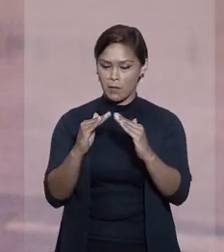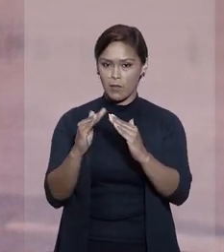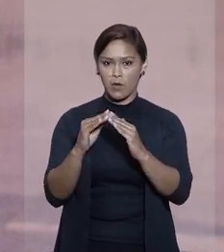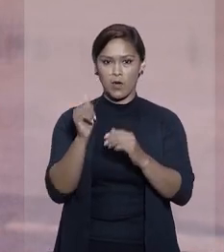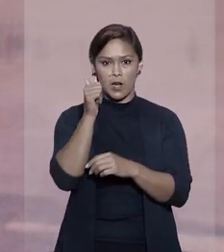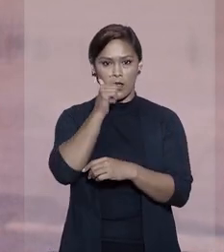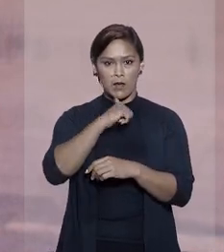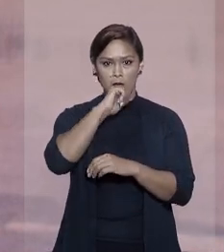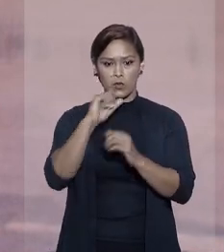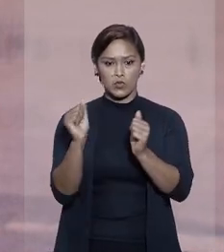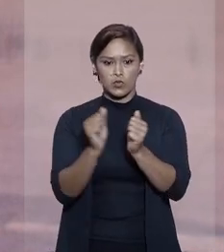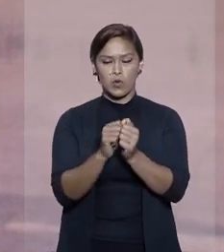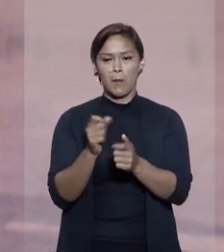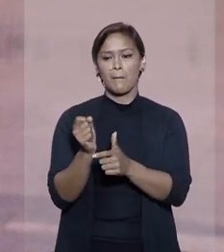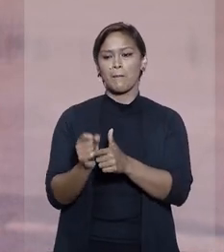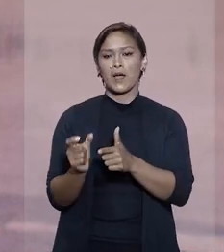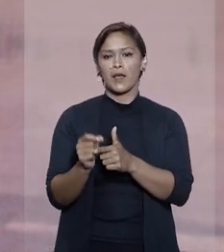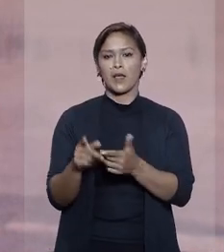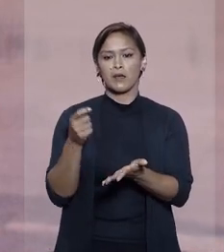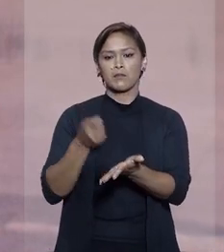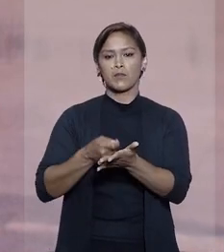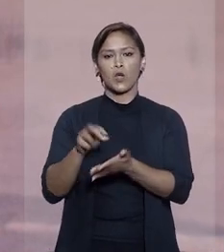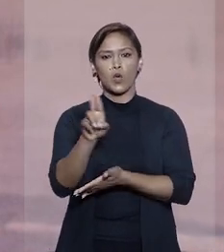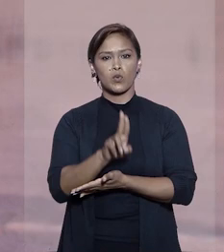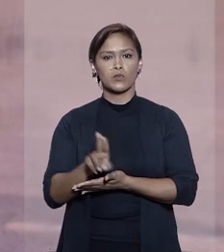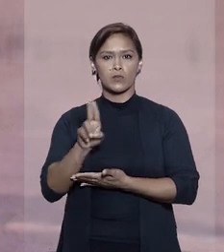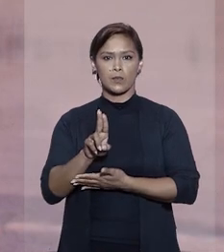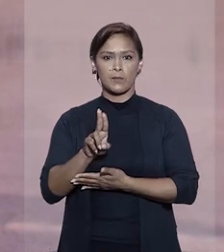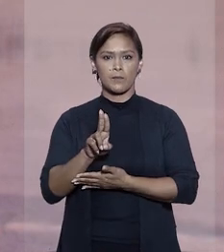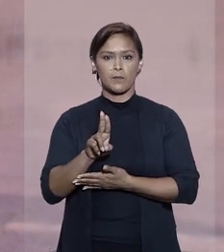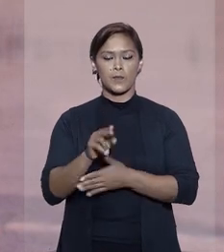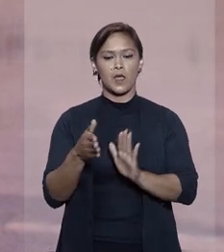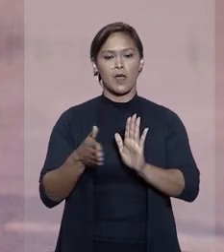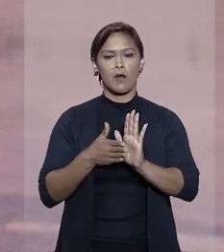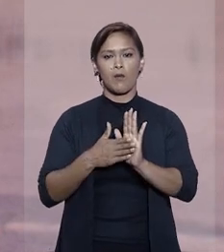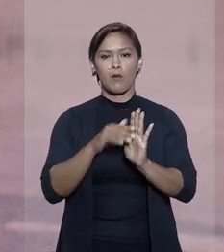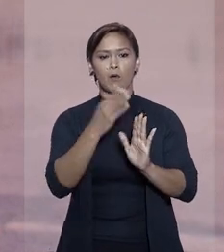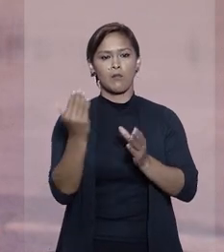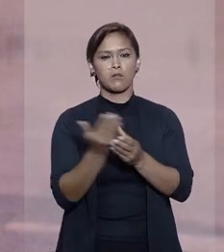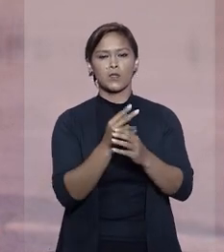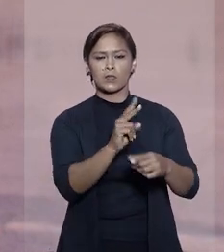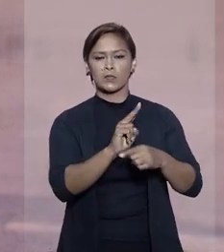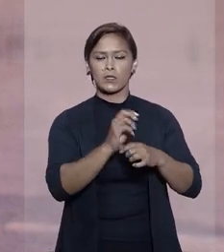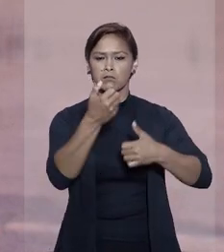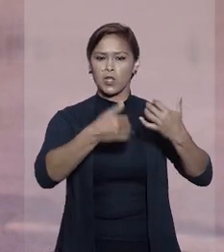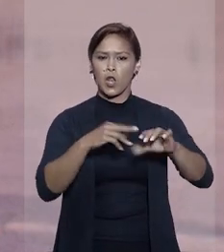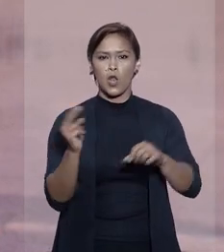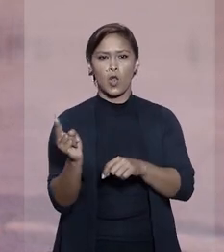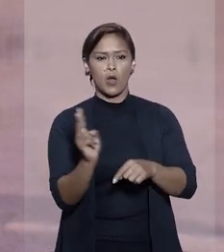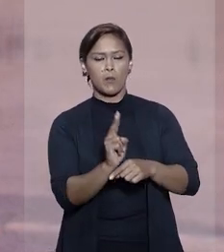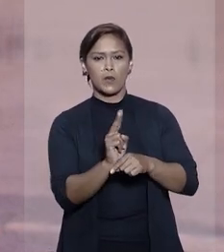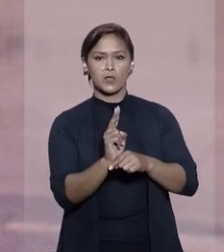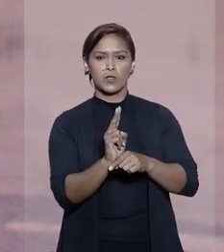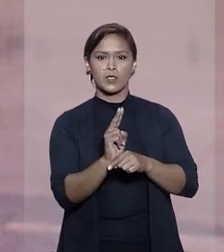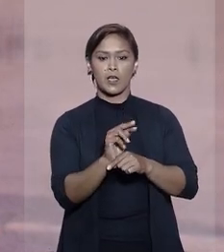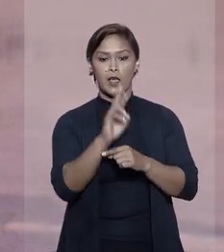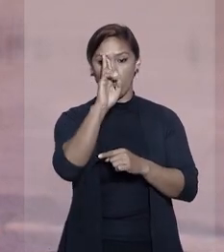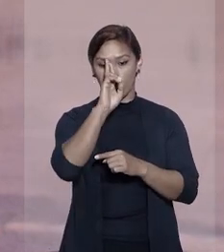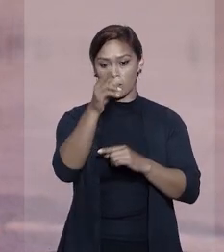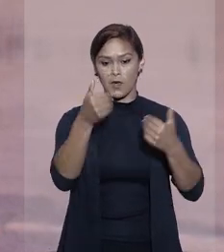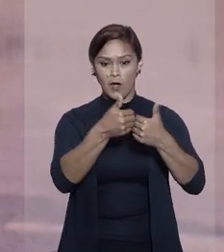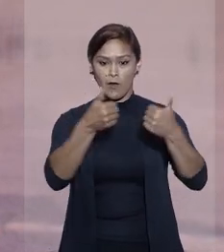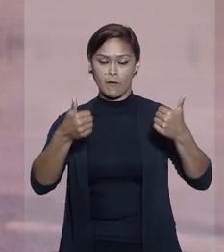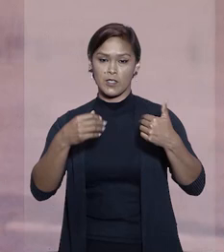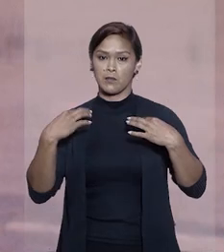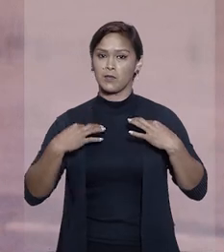a mãe no local, pagasse aluguel a ele pelo uso do bem. Ao propor a ação, alegou que a medida protetiva diz respeito ao